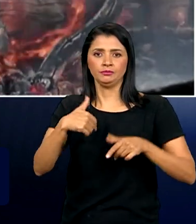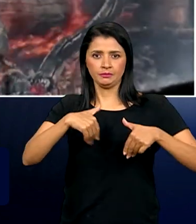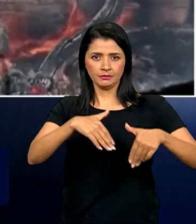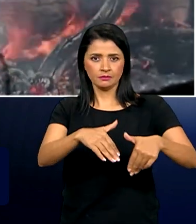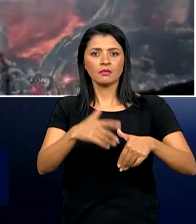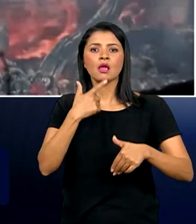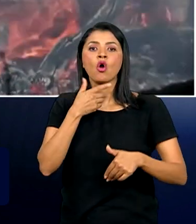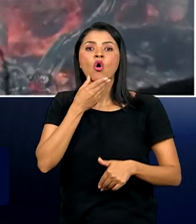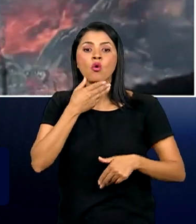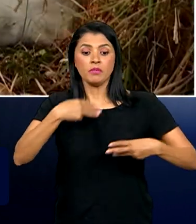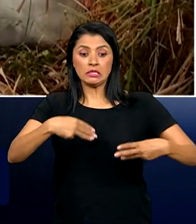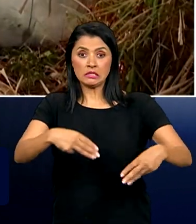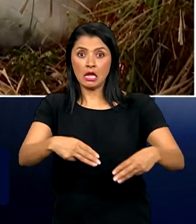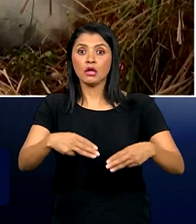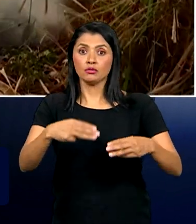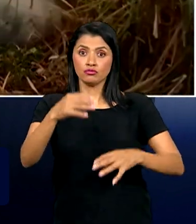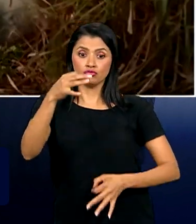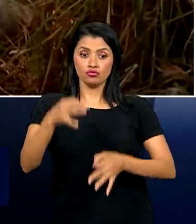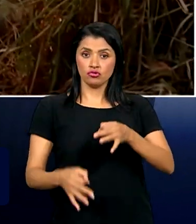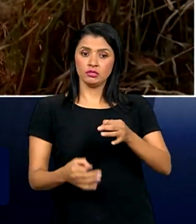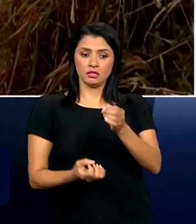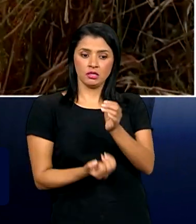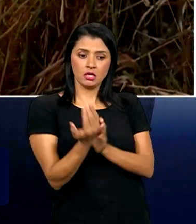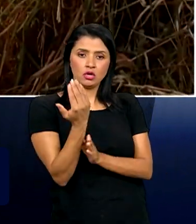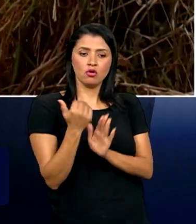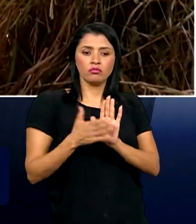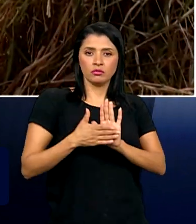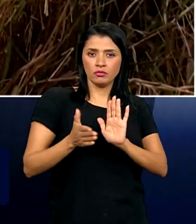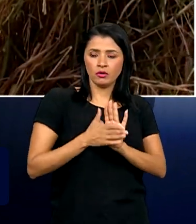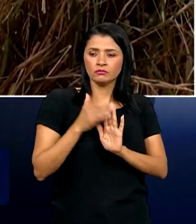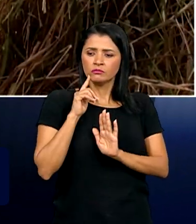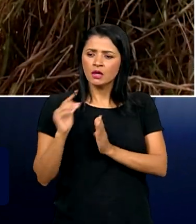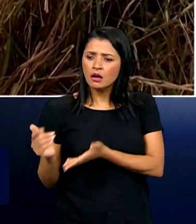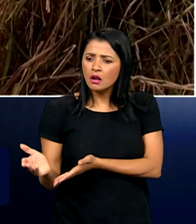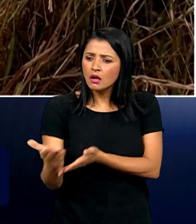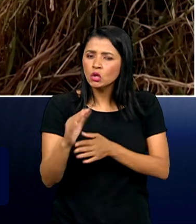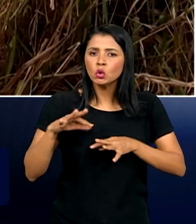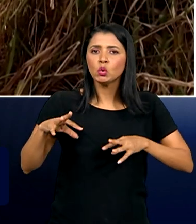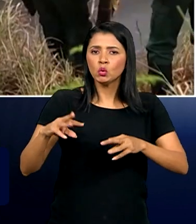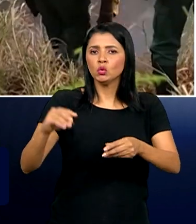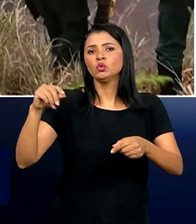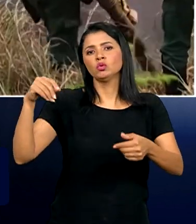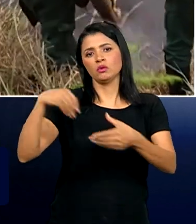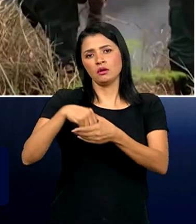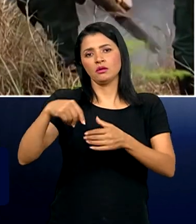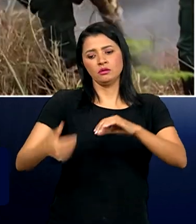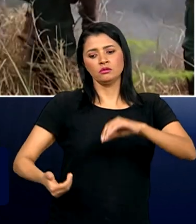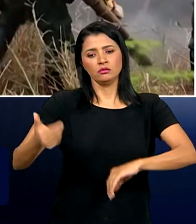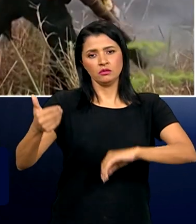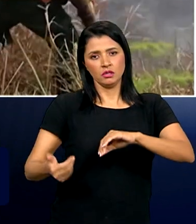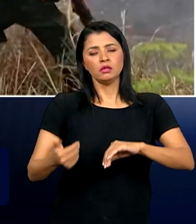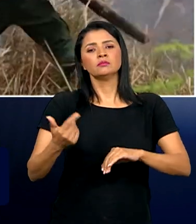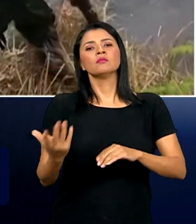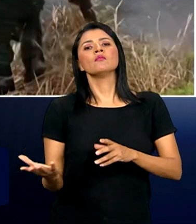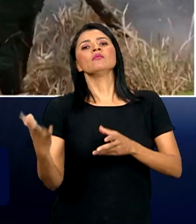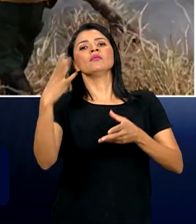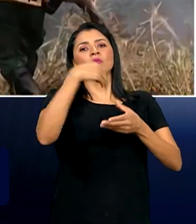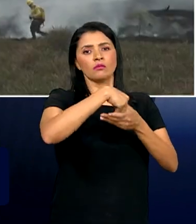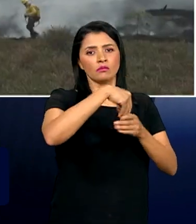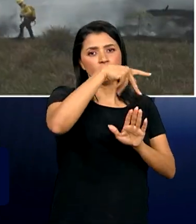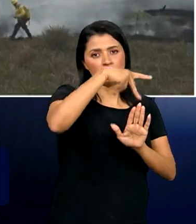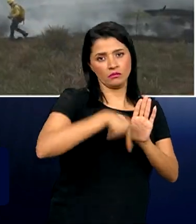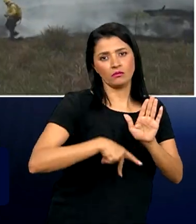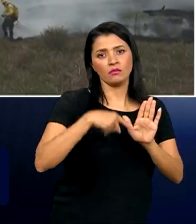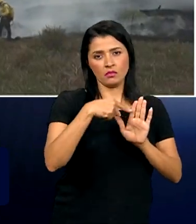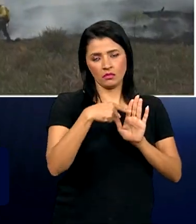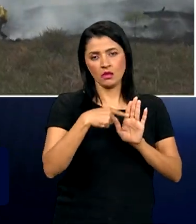Justiça foi quem elaborou essa proposta, fez ali um levantamento de tudo que estava tramitando aqui no Congresso, reuniu dentro desse projeto